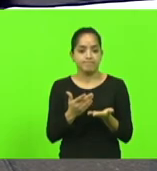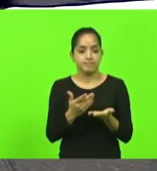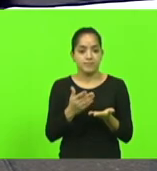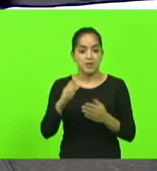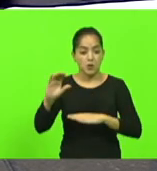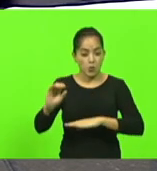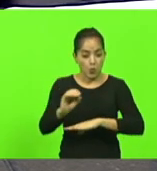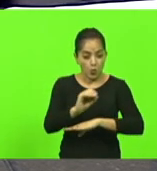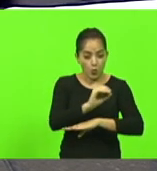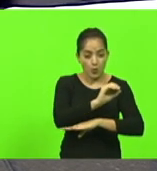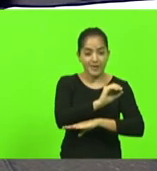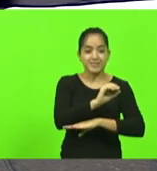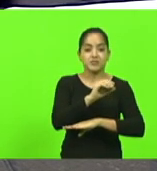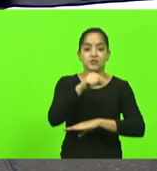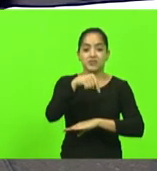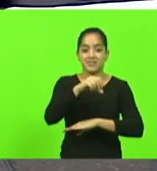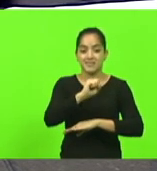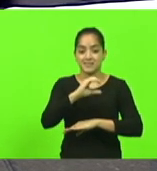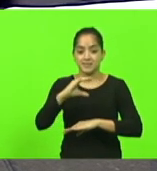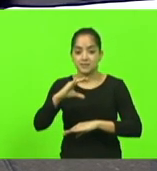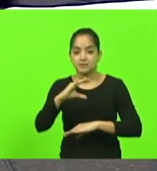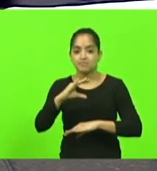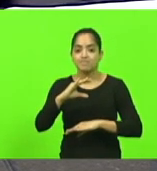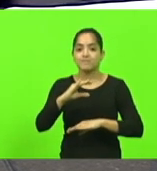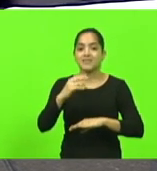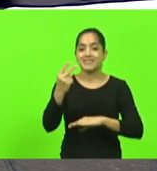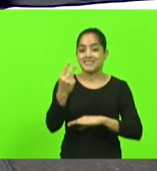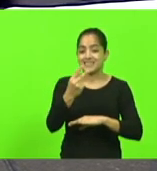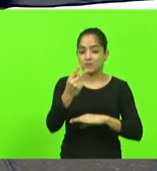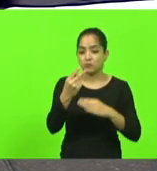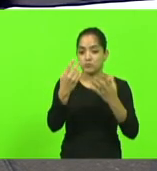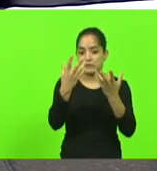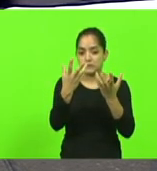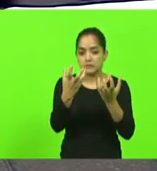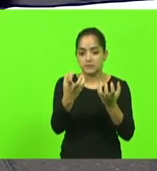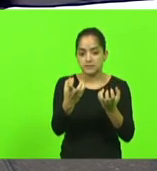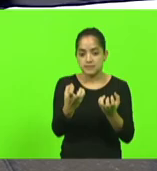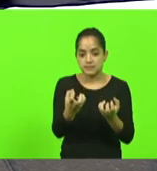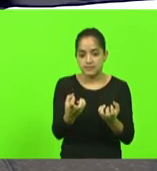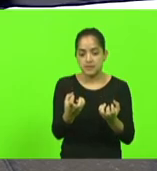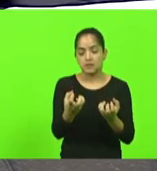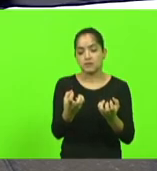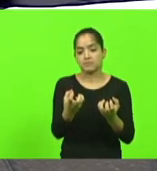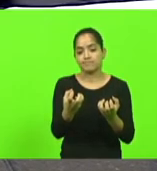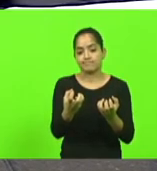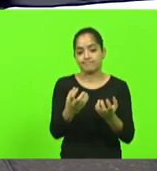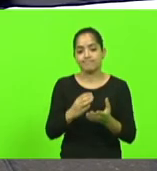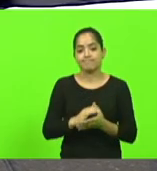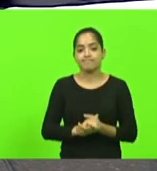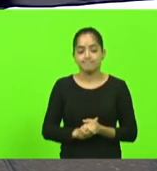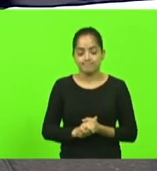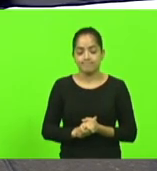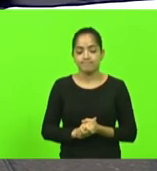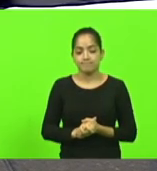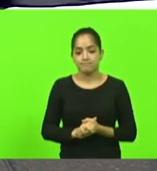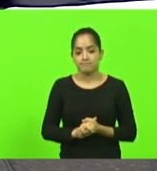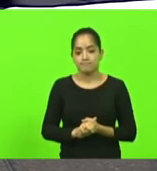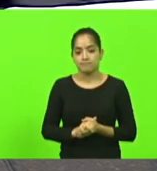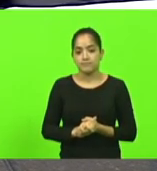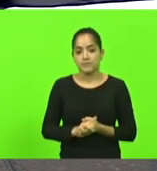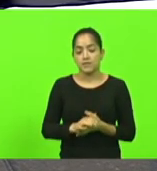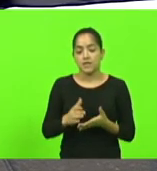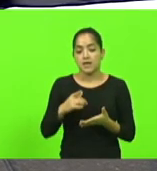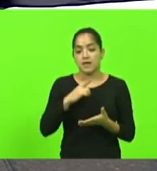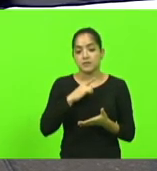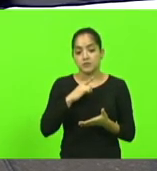Catarina passa pela segunda estiagem em menos de um ano nós temos